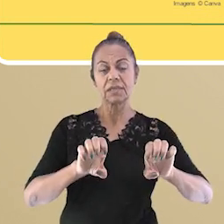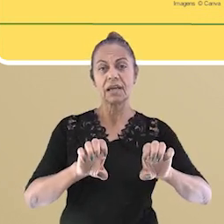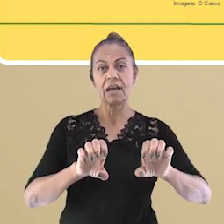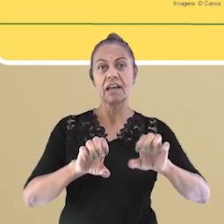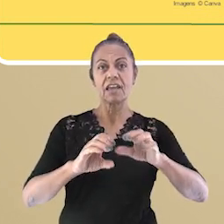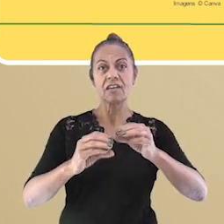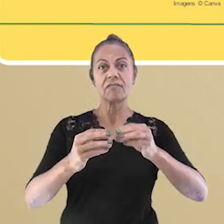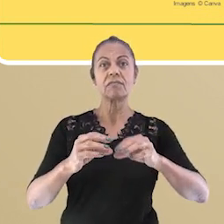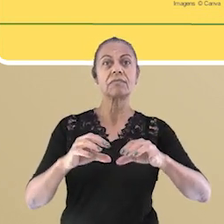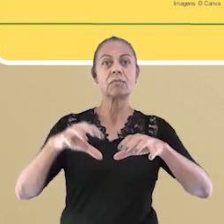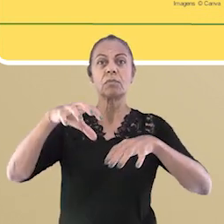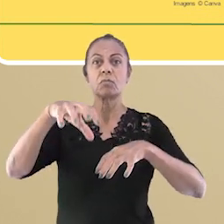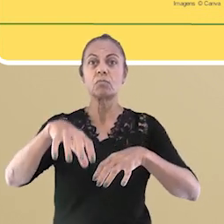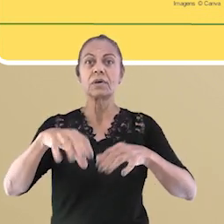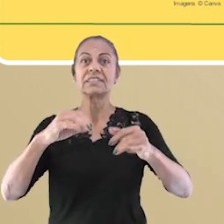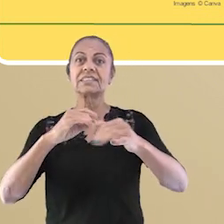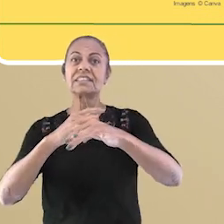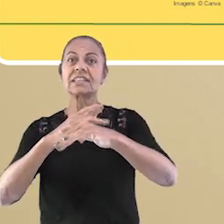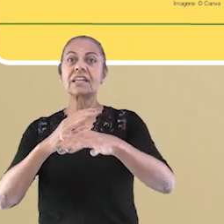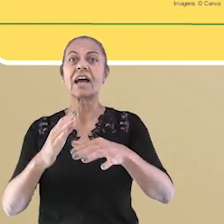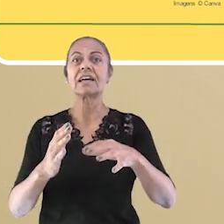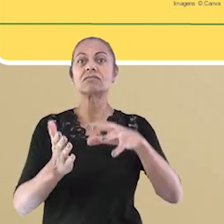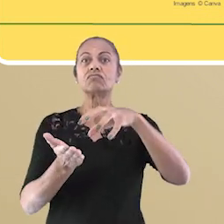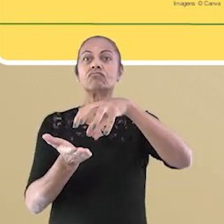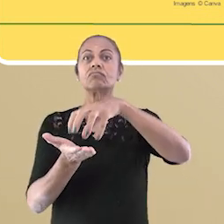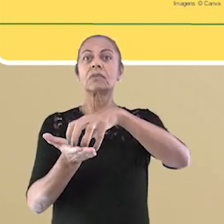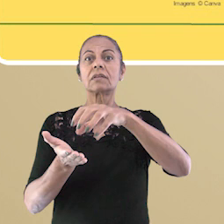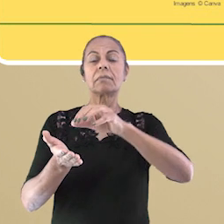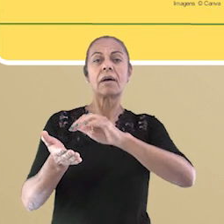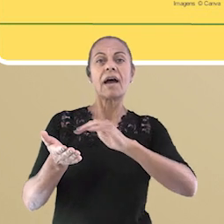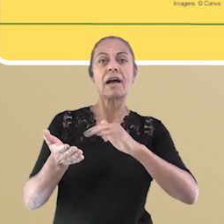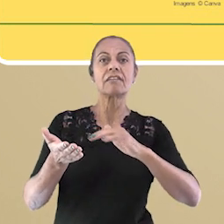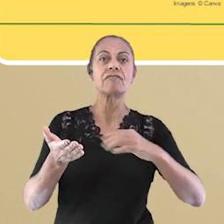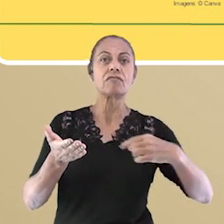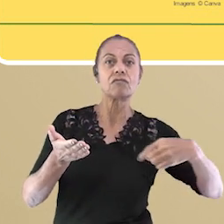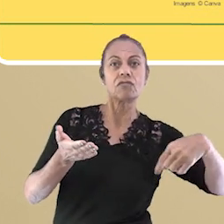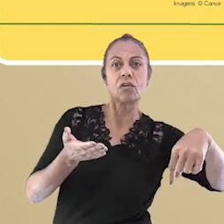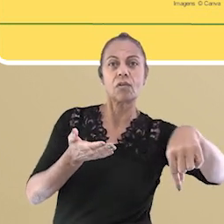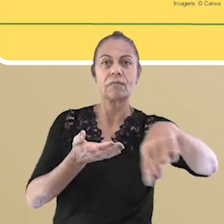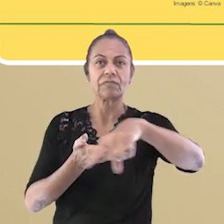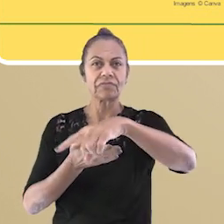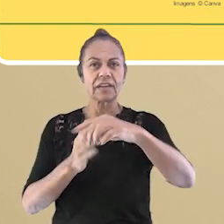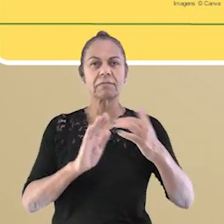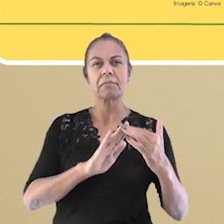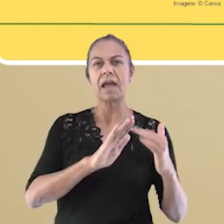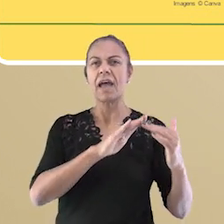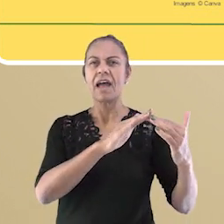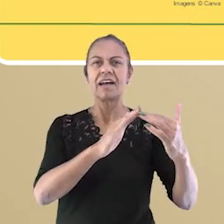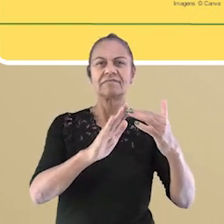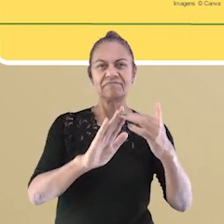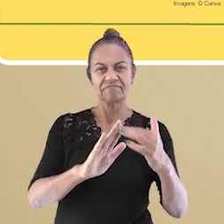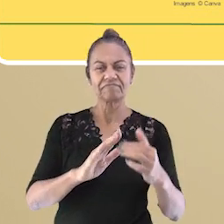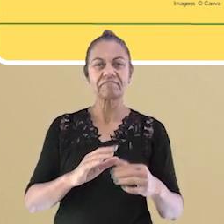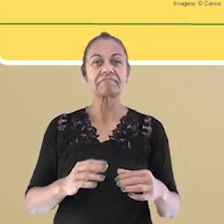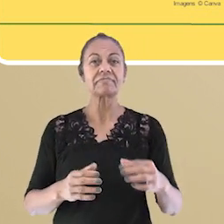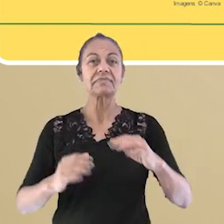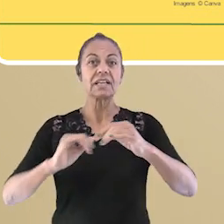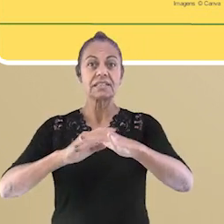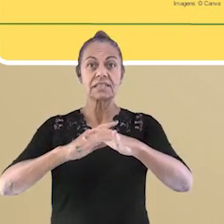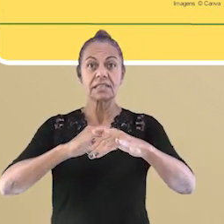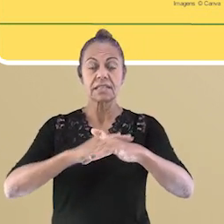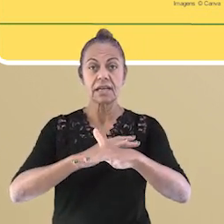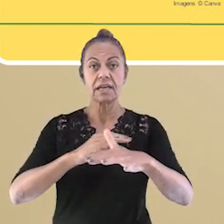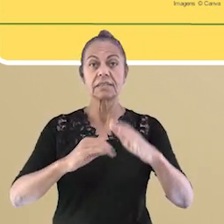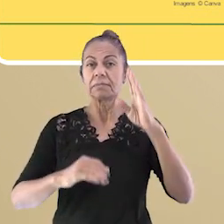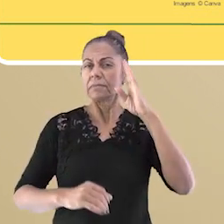cidade principal. Por exemplo, quando falamos da Região Metropolitana da Grande Vitória, a cidade principal